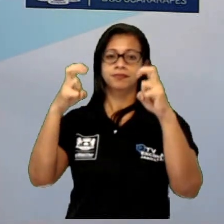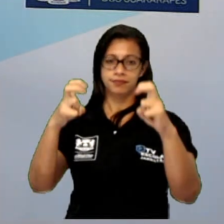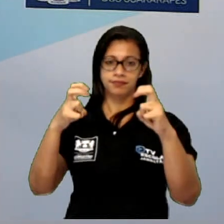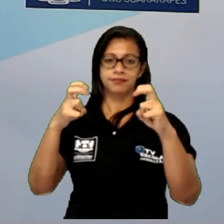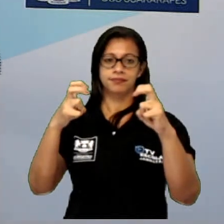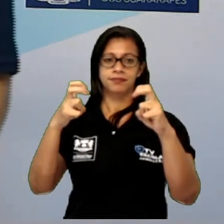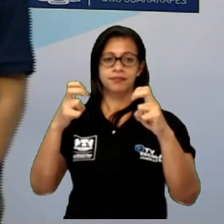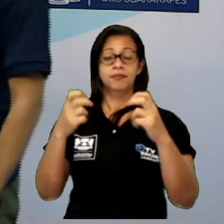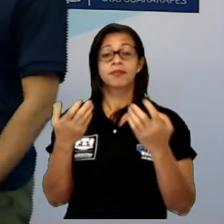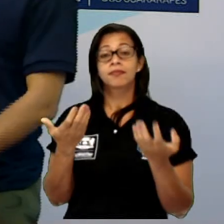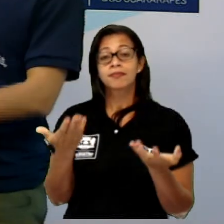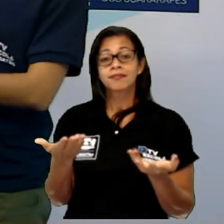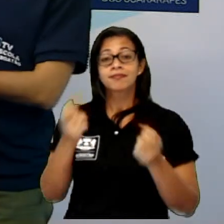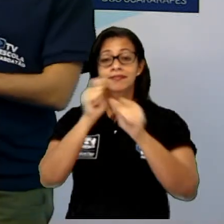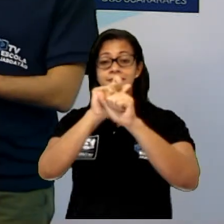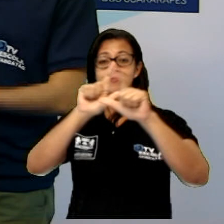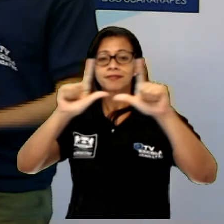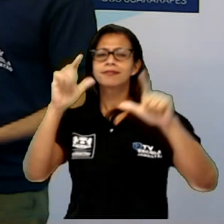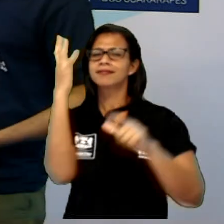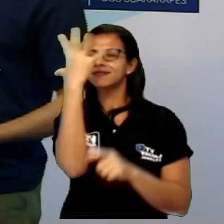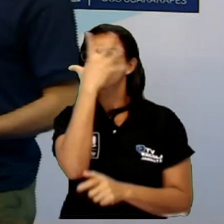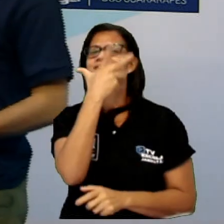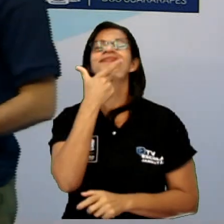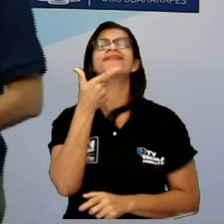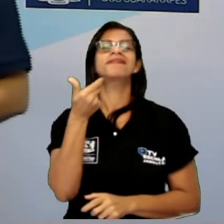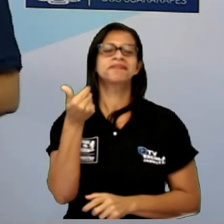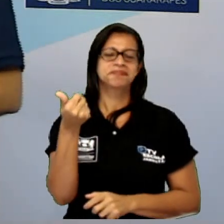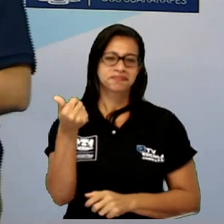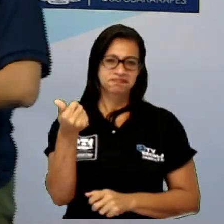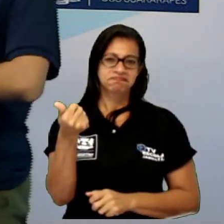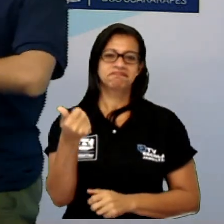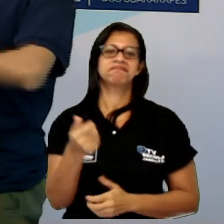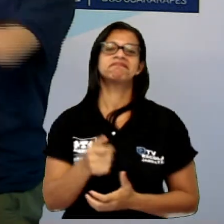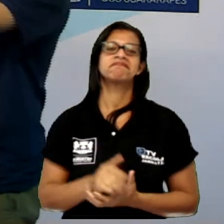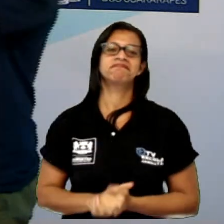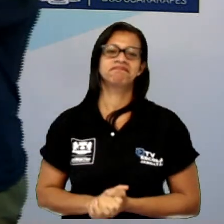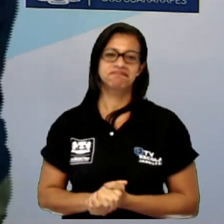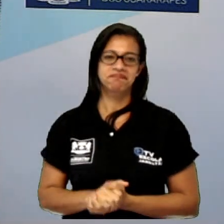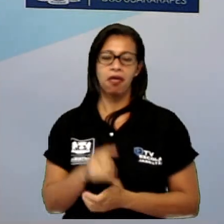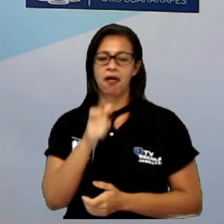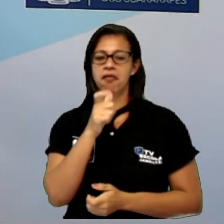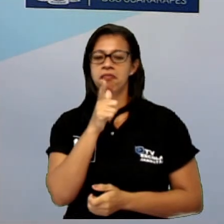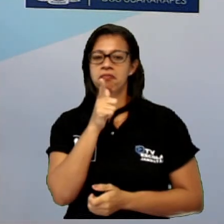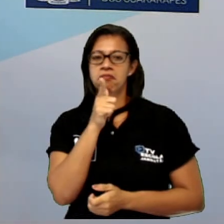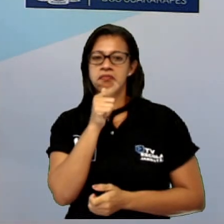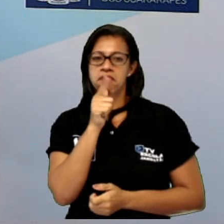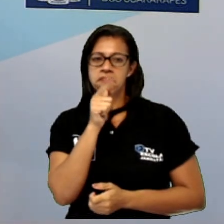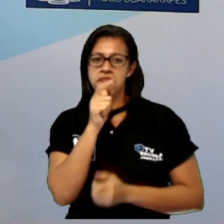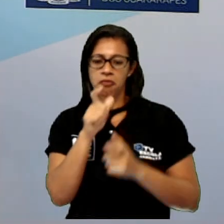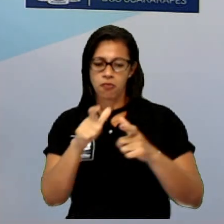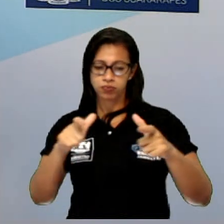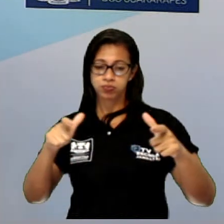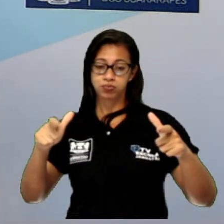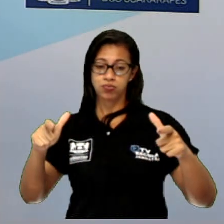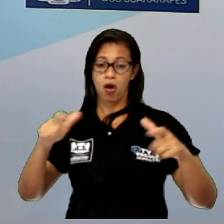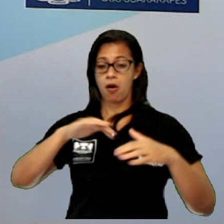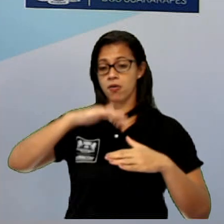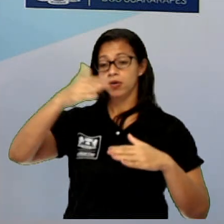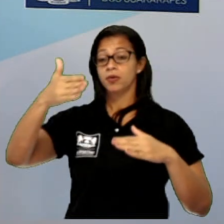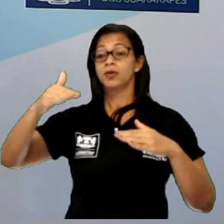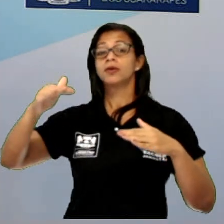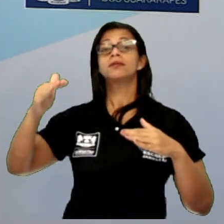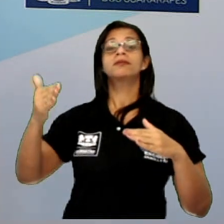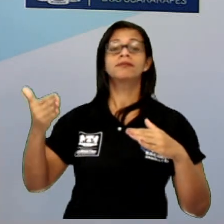paisagem, linda paisagem por sinal, né? Que tem um lago, montanhas, um negócio muito bonito. Então, isso é considerado